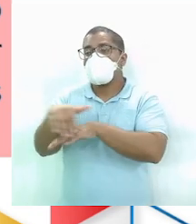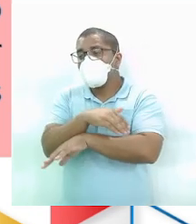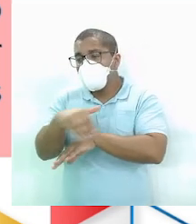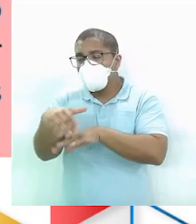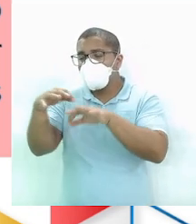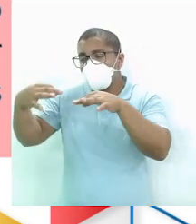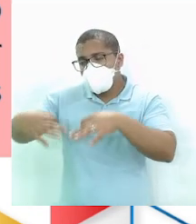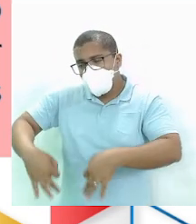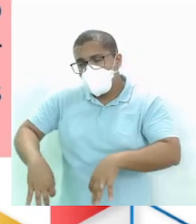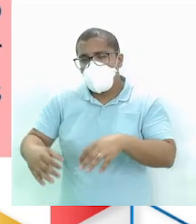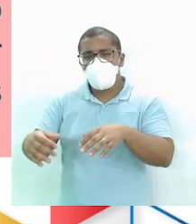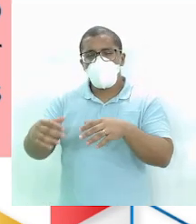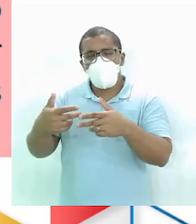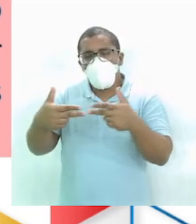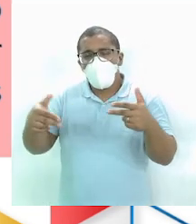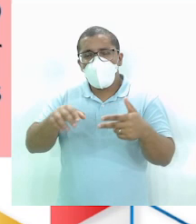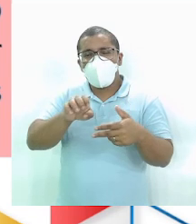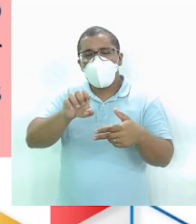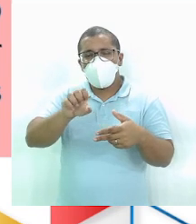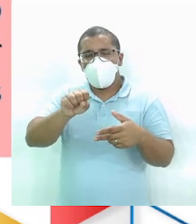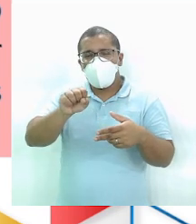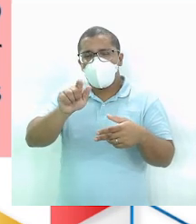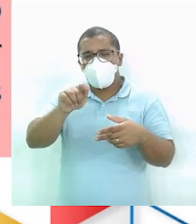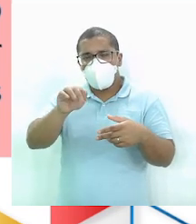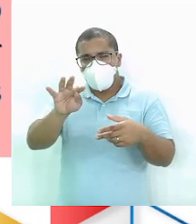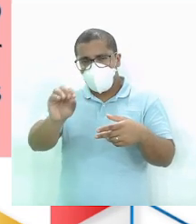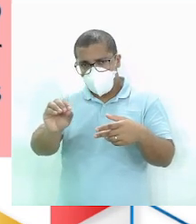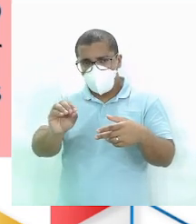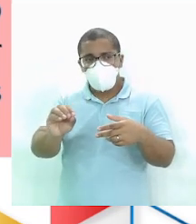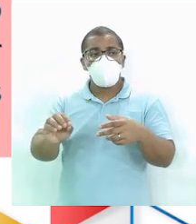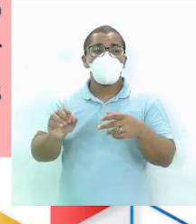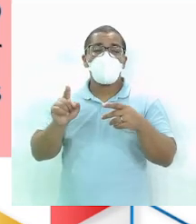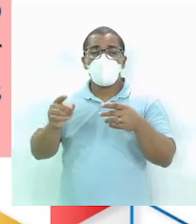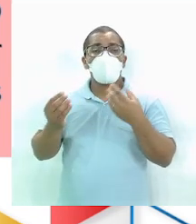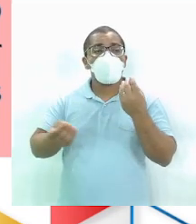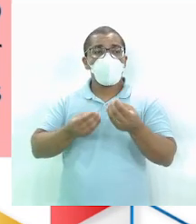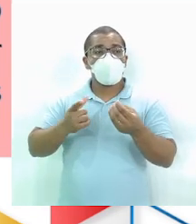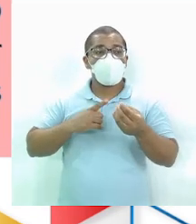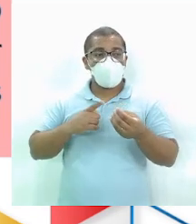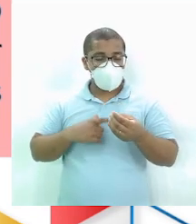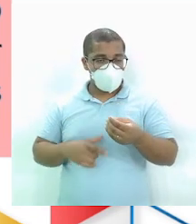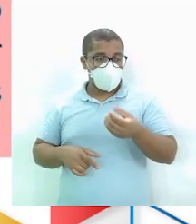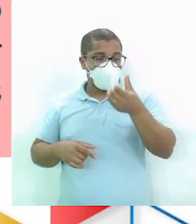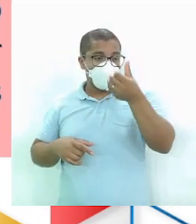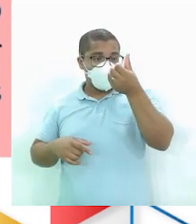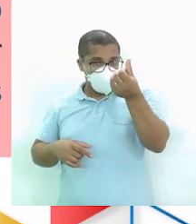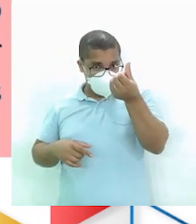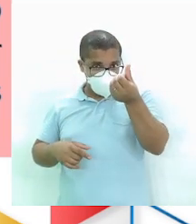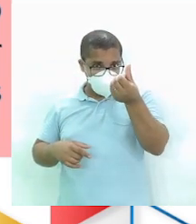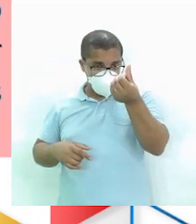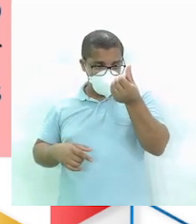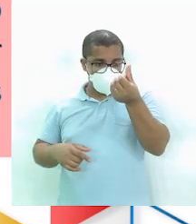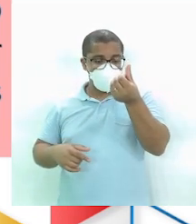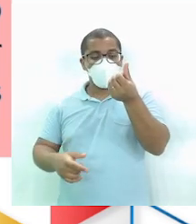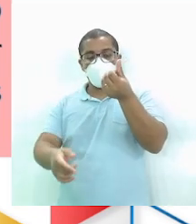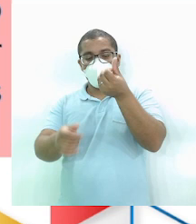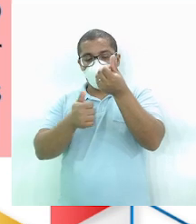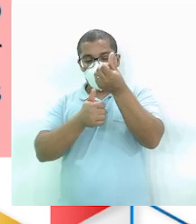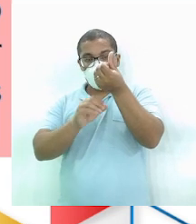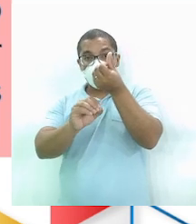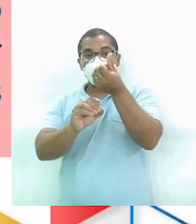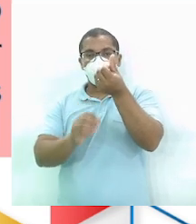Essa relação pode ser indicada Pela razão Seis para dez Ou seja Seis sobre dez Tá?